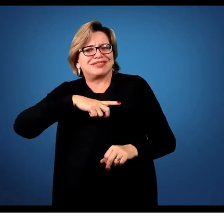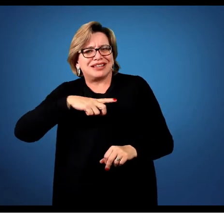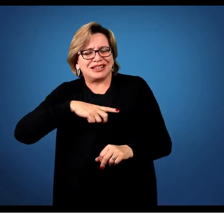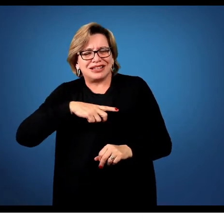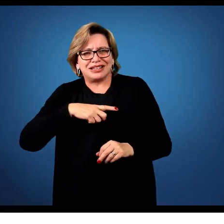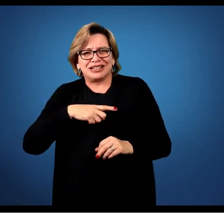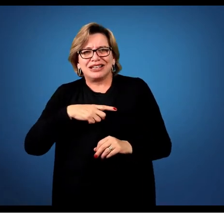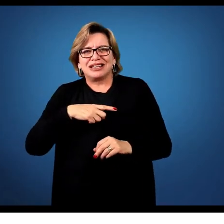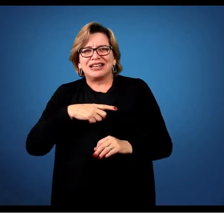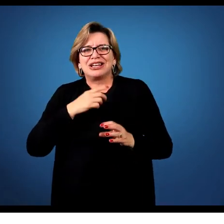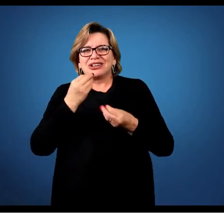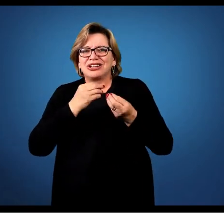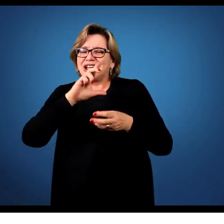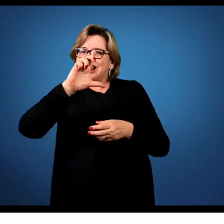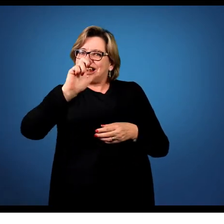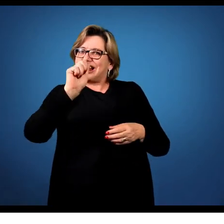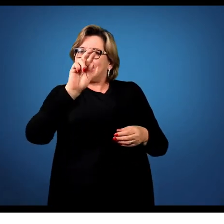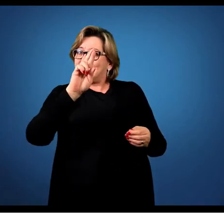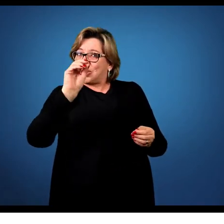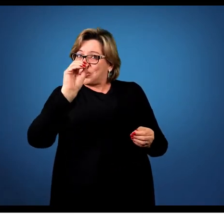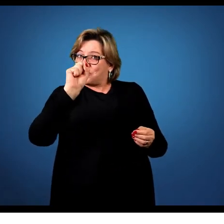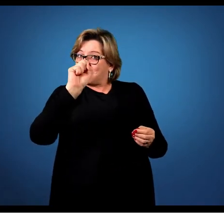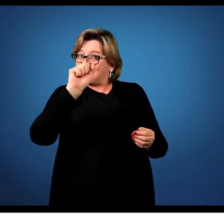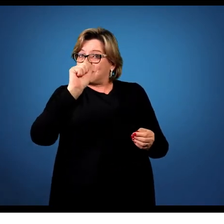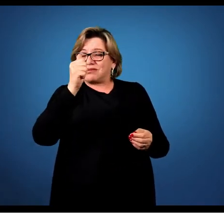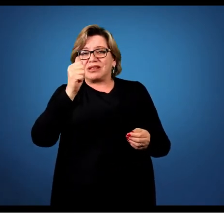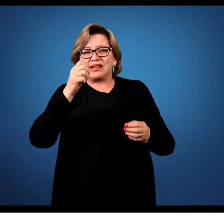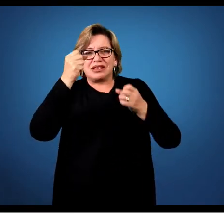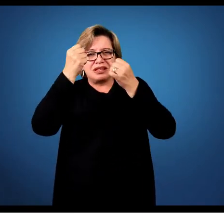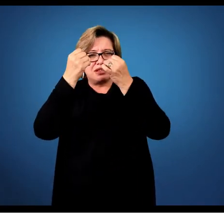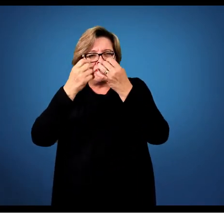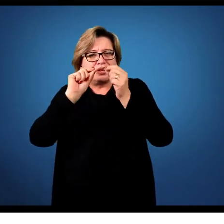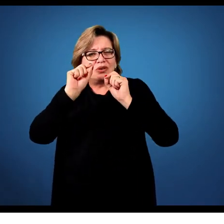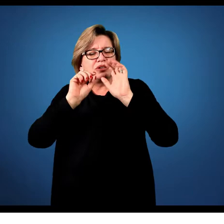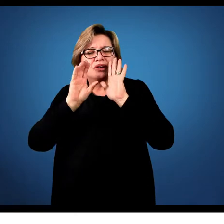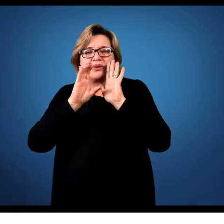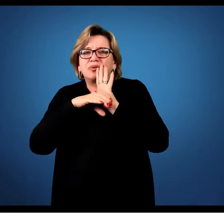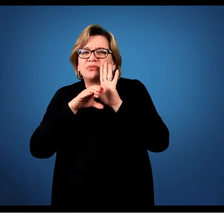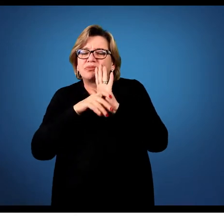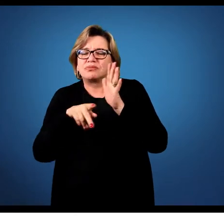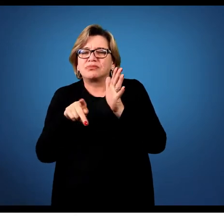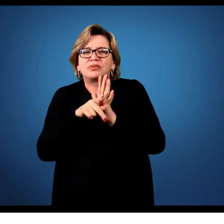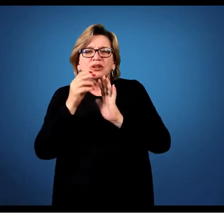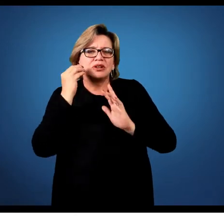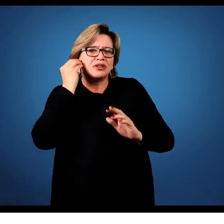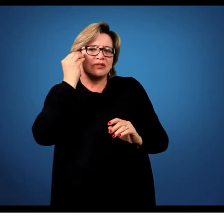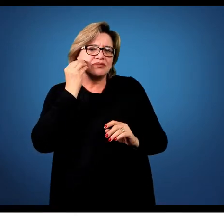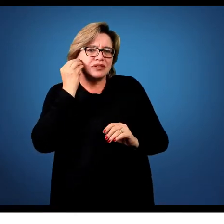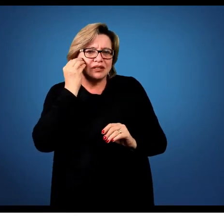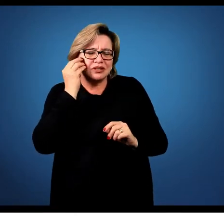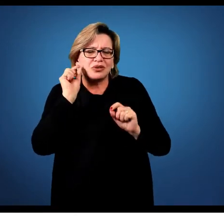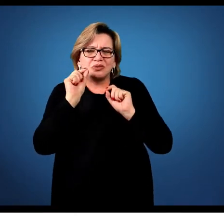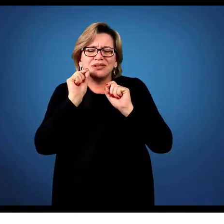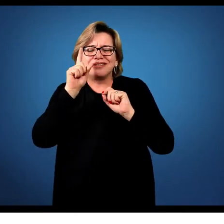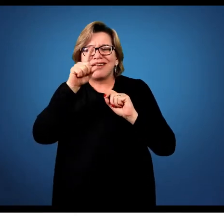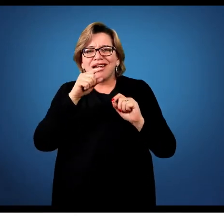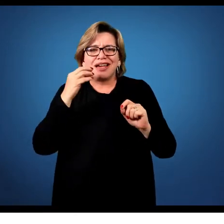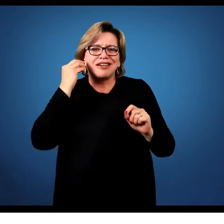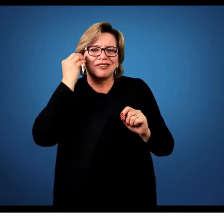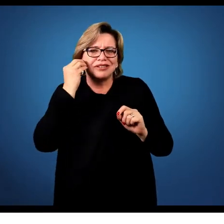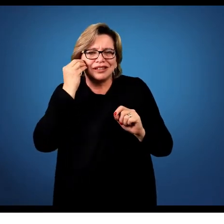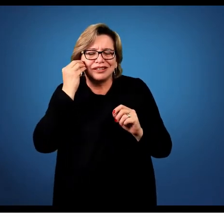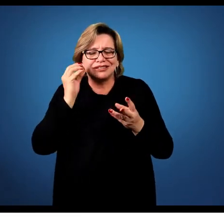discutir um pouquinho sobre o que é esse conceito de experiência, o que eu posso falar que é experiência, o que me nega